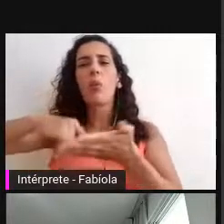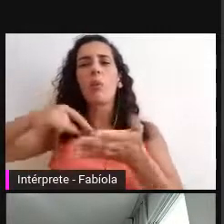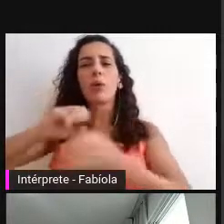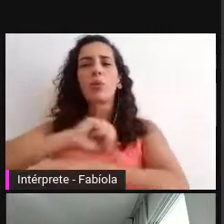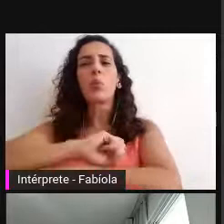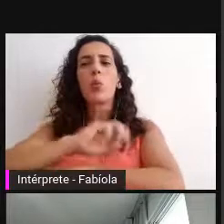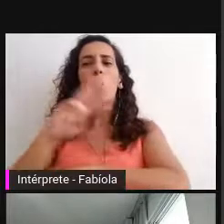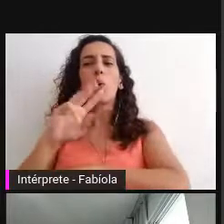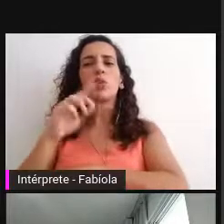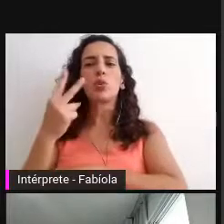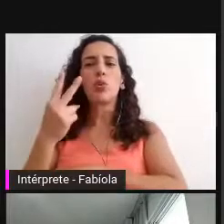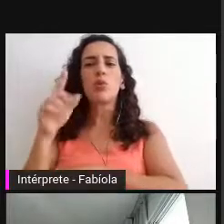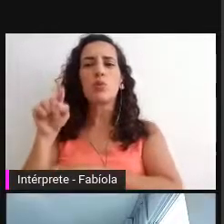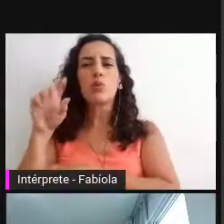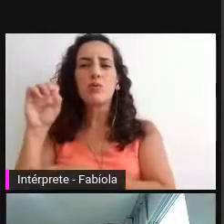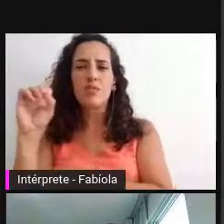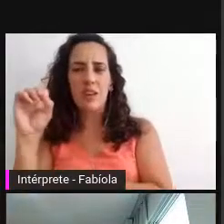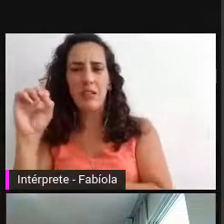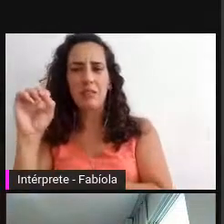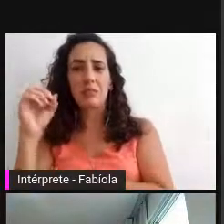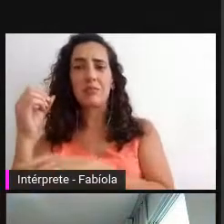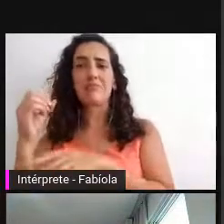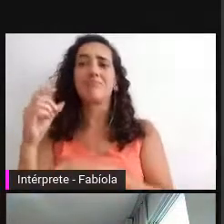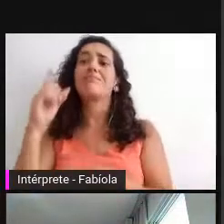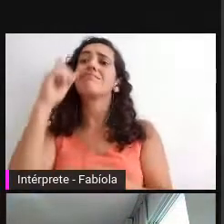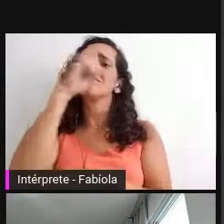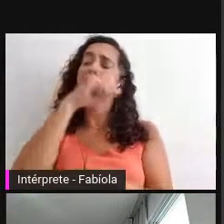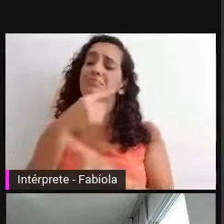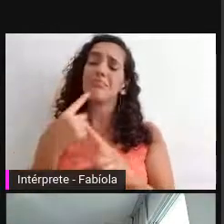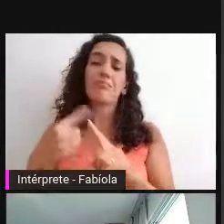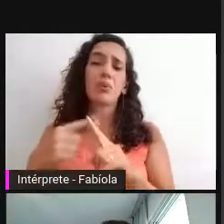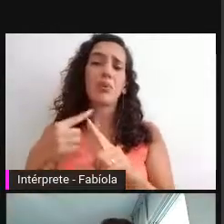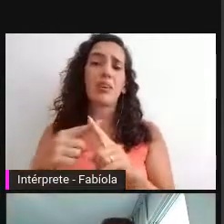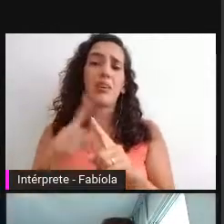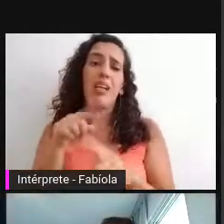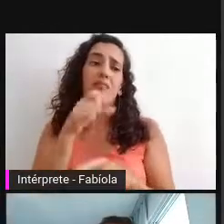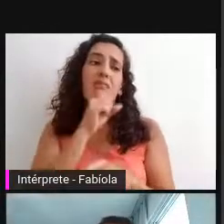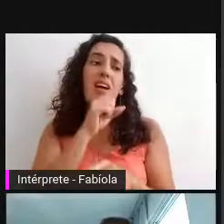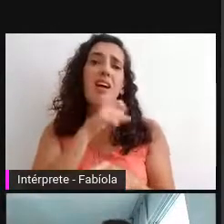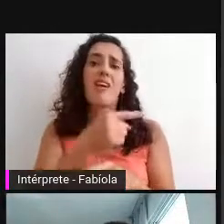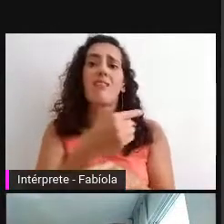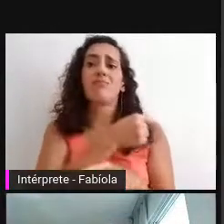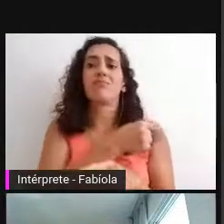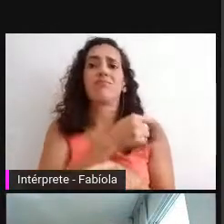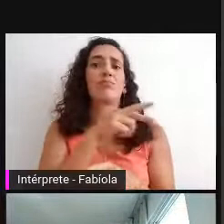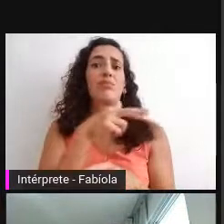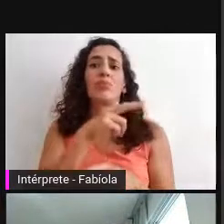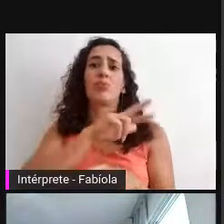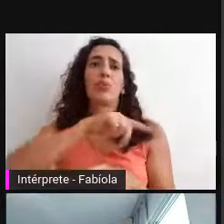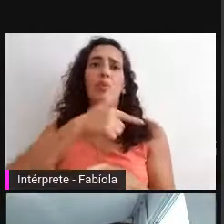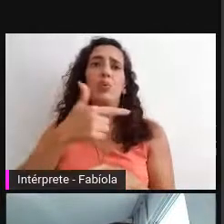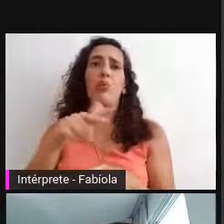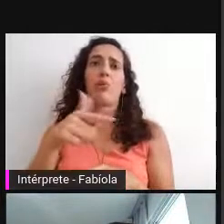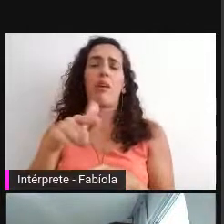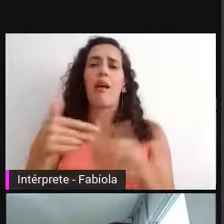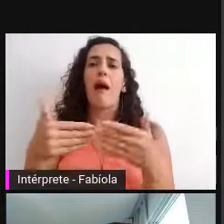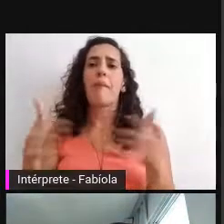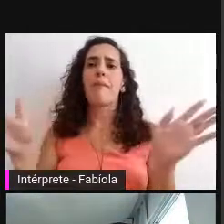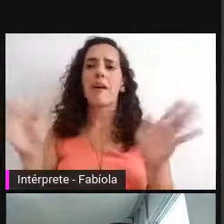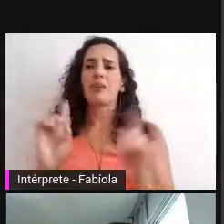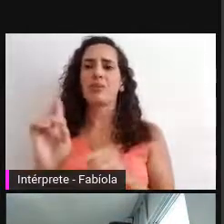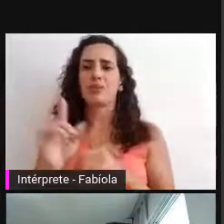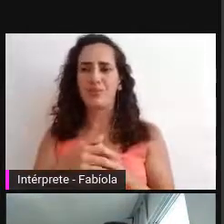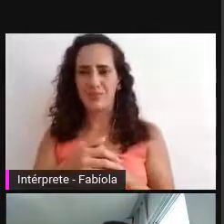dificuldade. É. Por quê? Porque não é um padrão aberto. Então, veja, esse áudio em MP3,